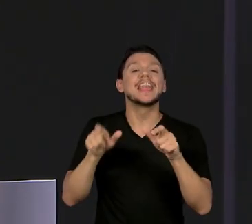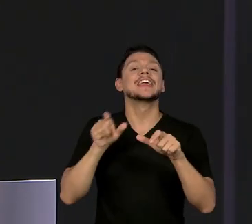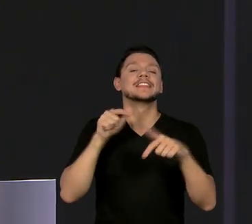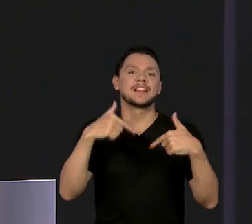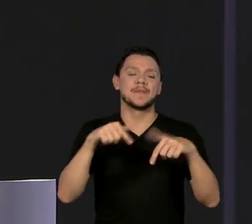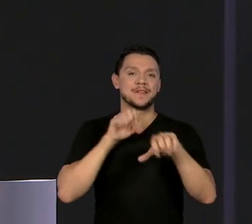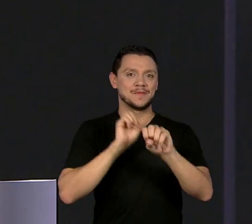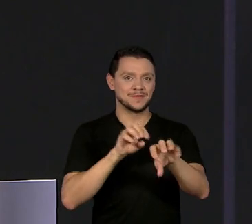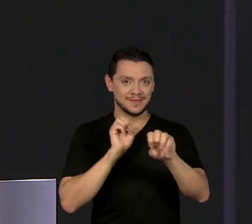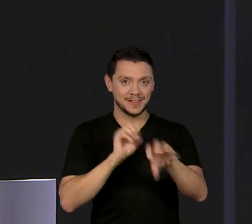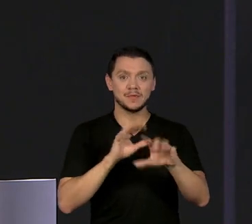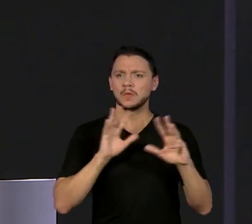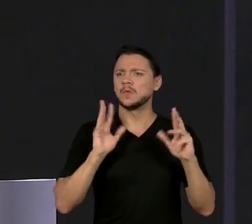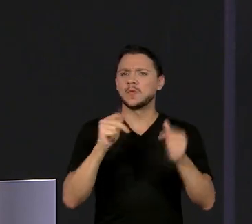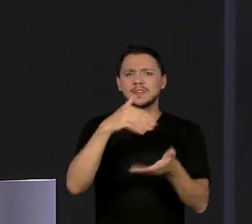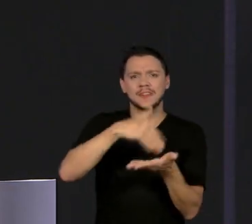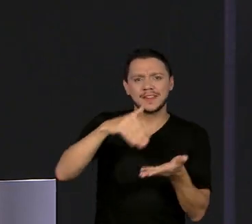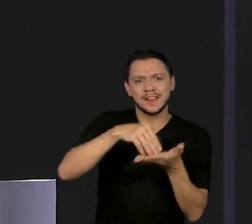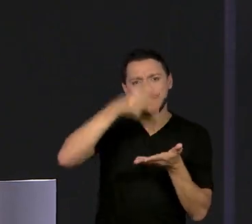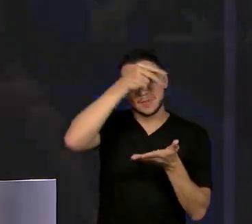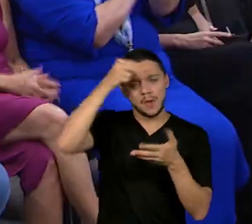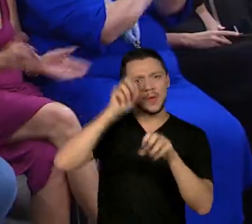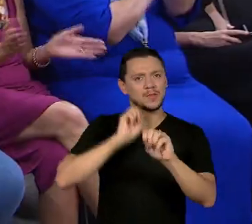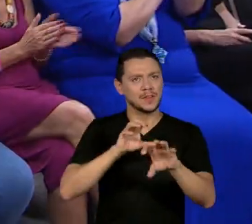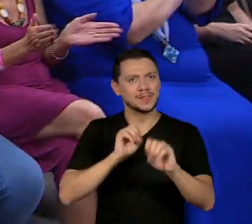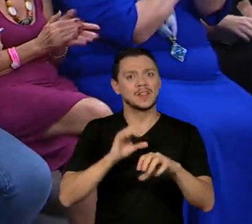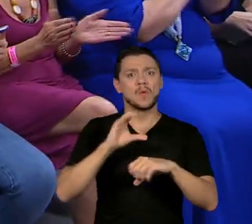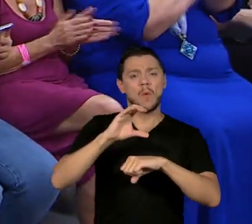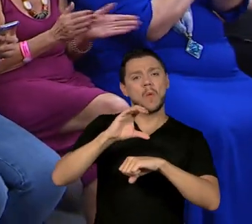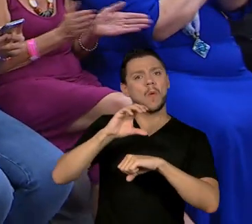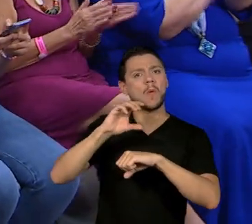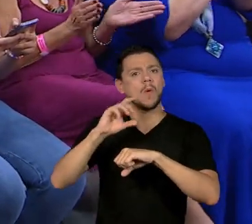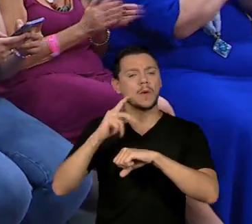Secretaria Municipal de Educação, os coordenadores que aqui estão.